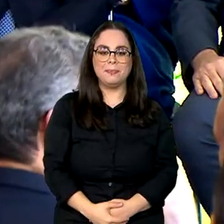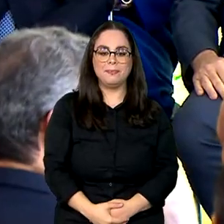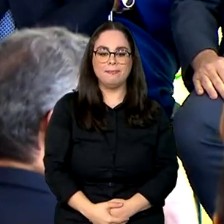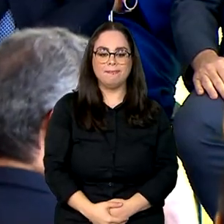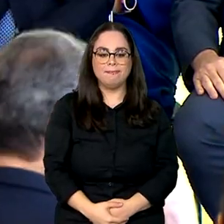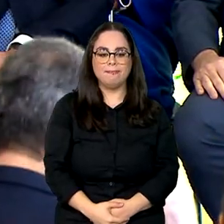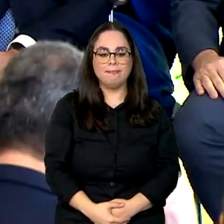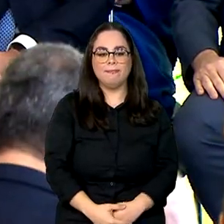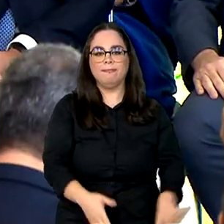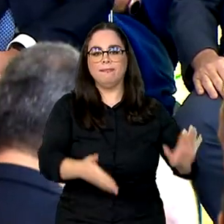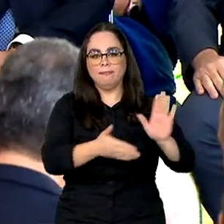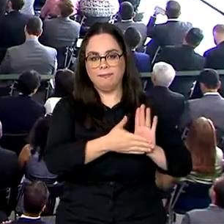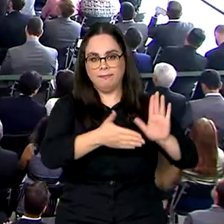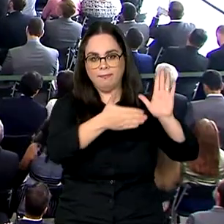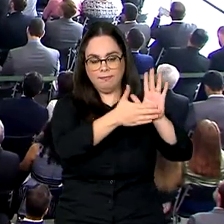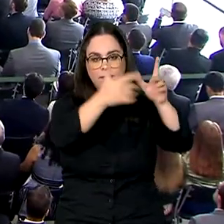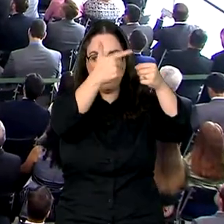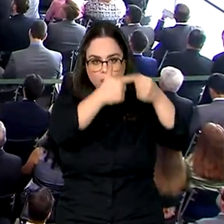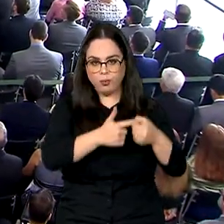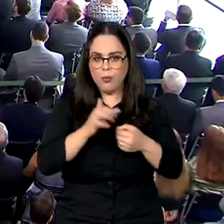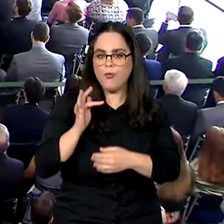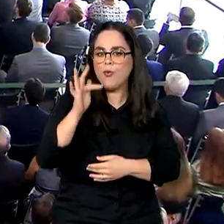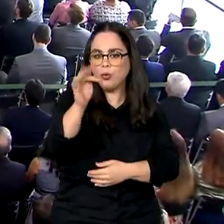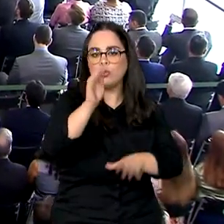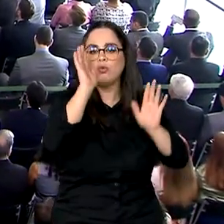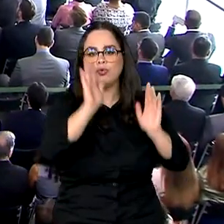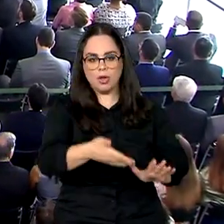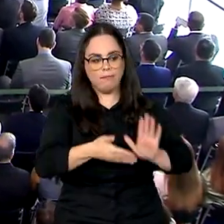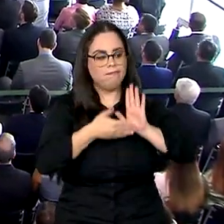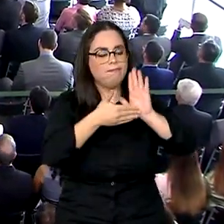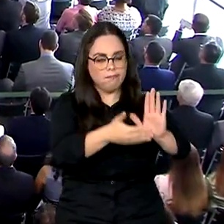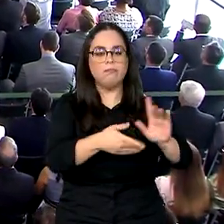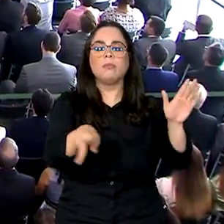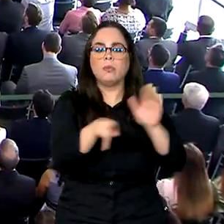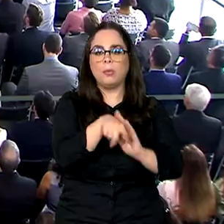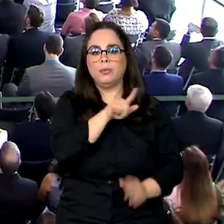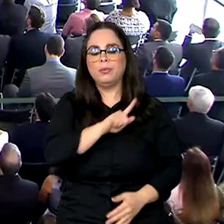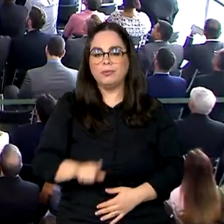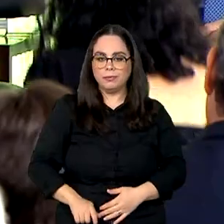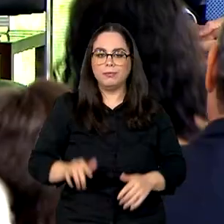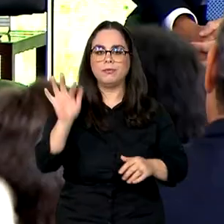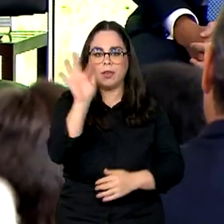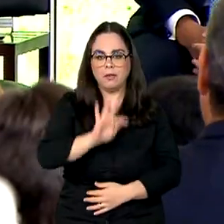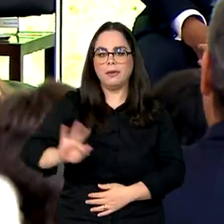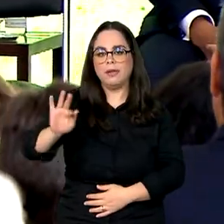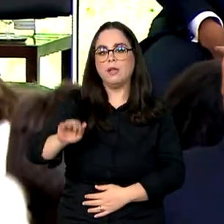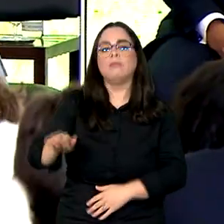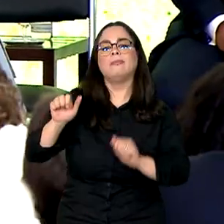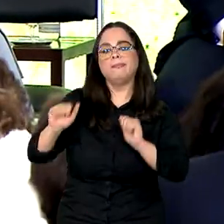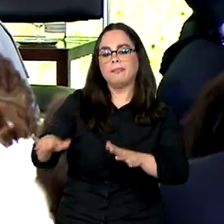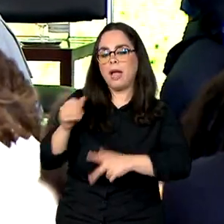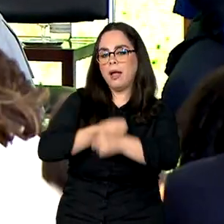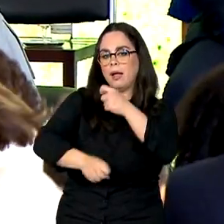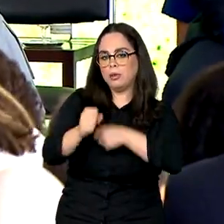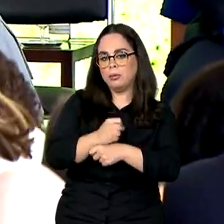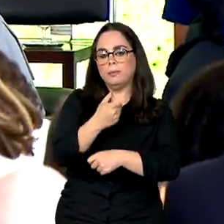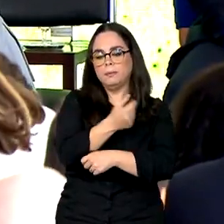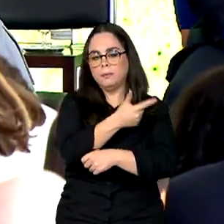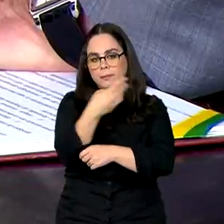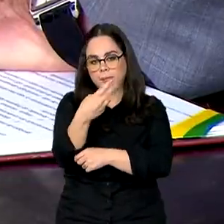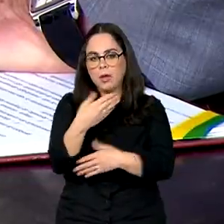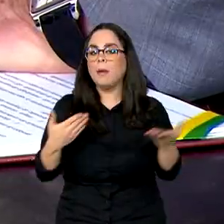A proposta do combustível do futuro foi apresentada pelo governo federal em setembro de 2023 e